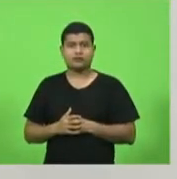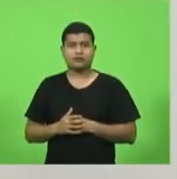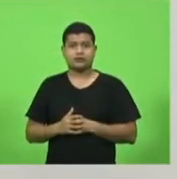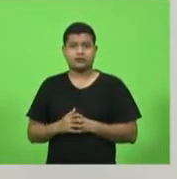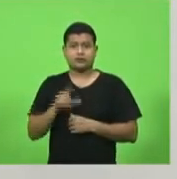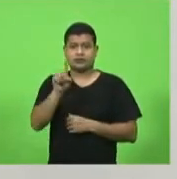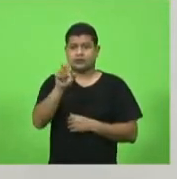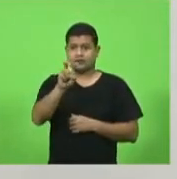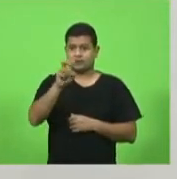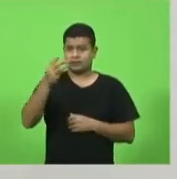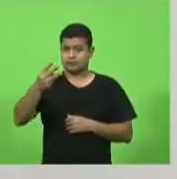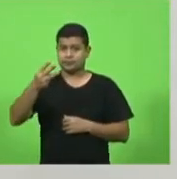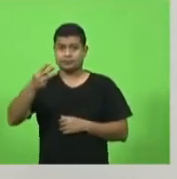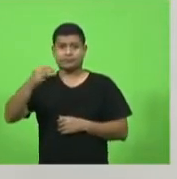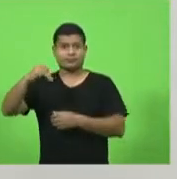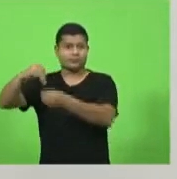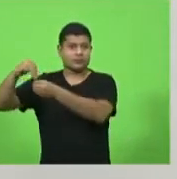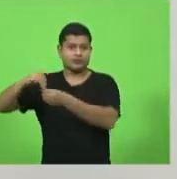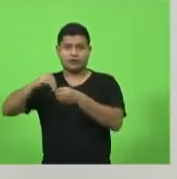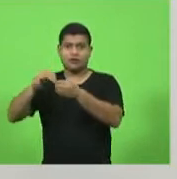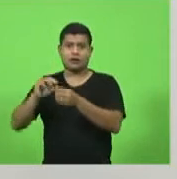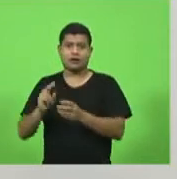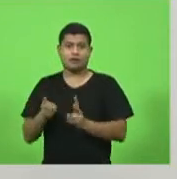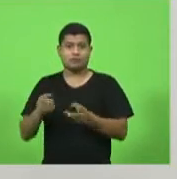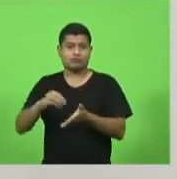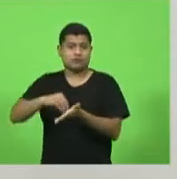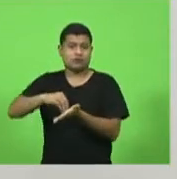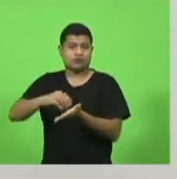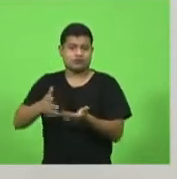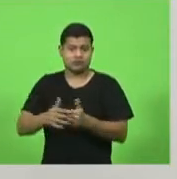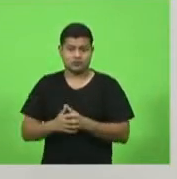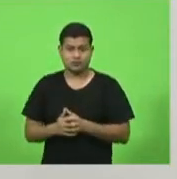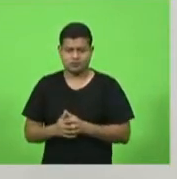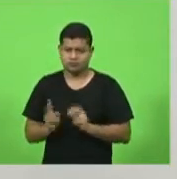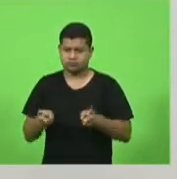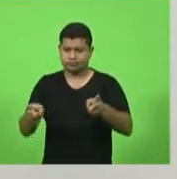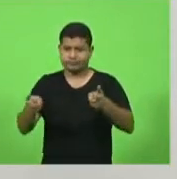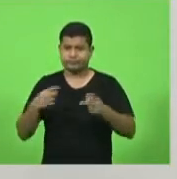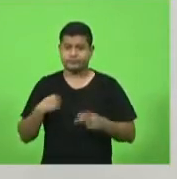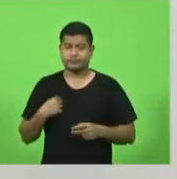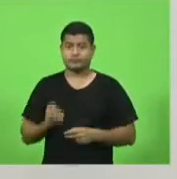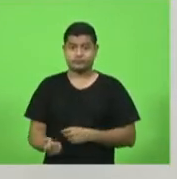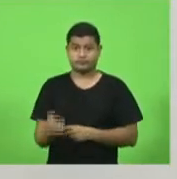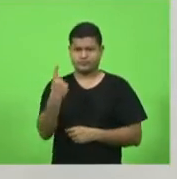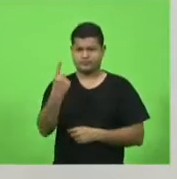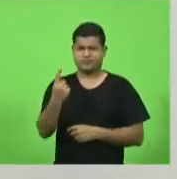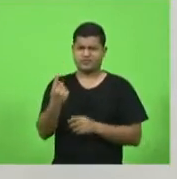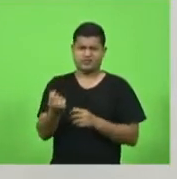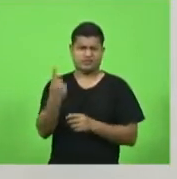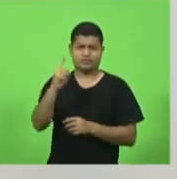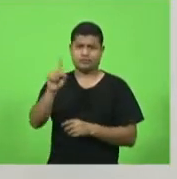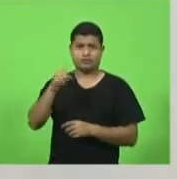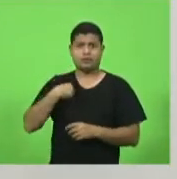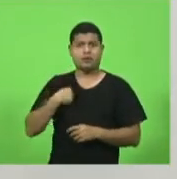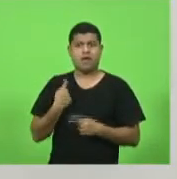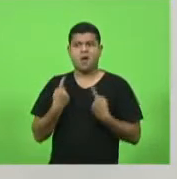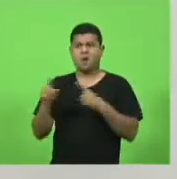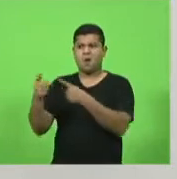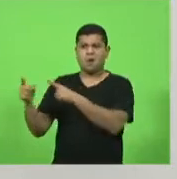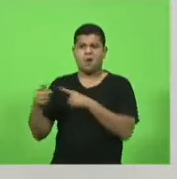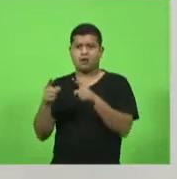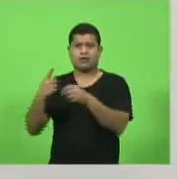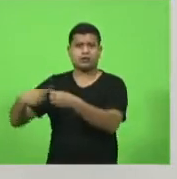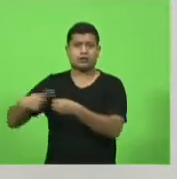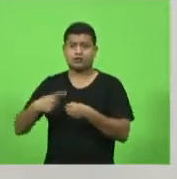153 municípios. Vamos para frente. Estranhamente, não estranho, como eu disse, não tem nada contra esses lugares, mas a distribuição,